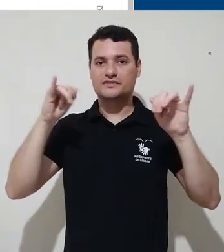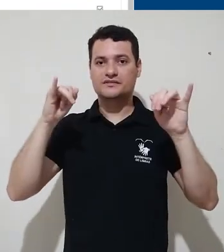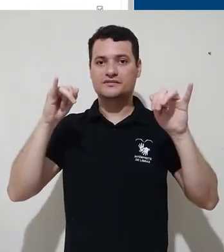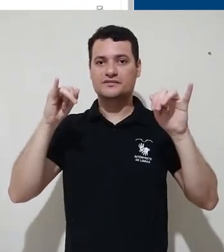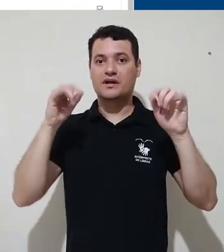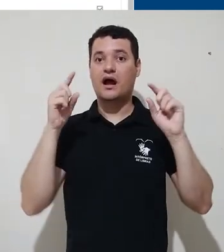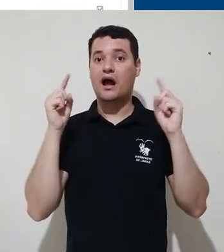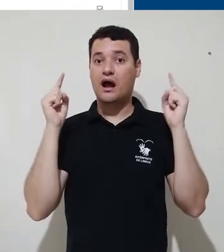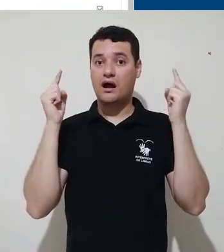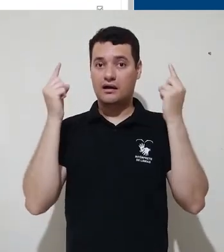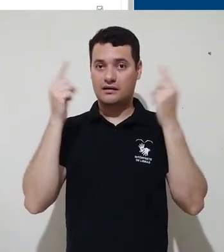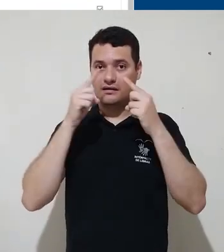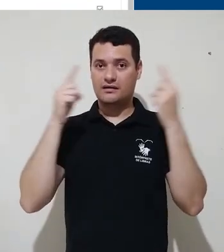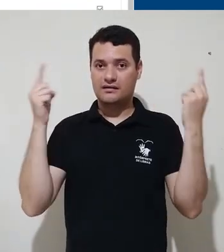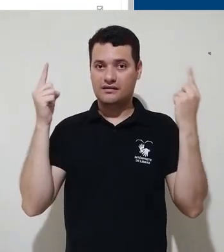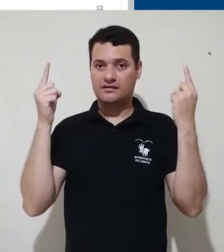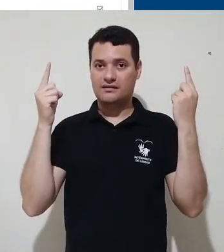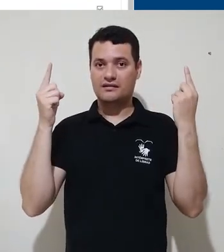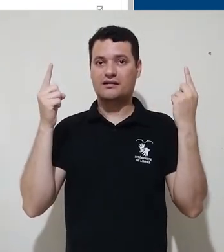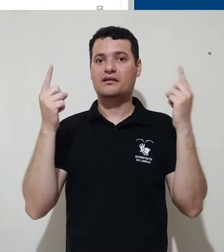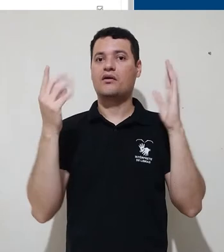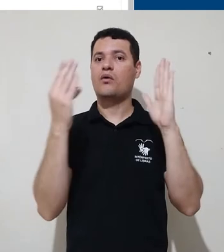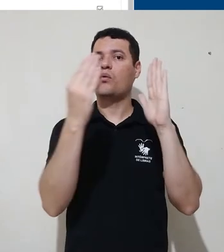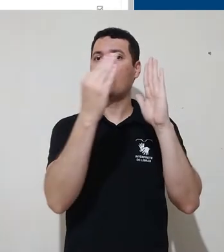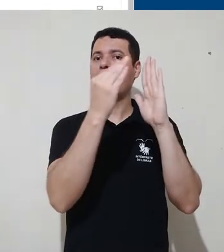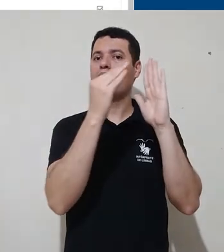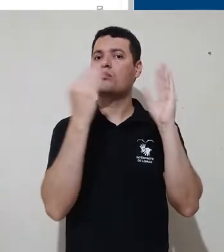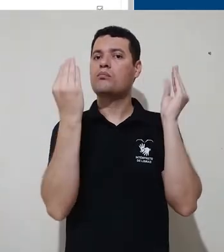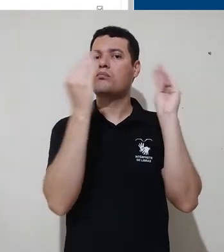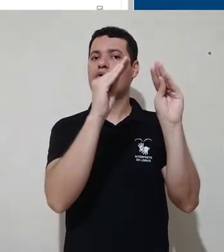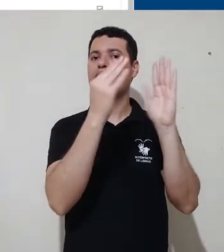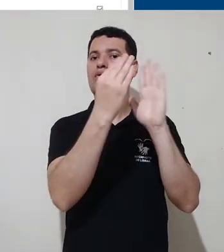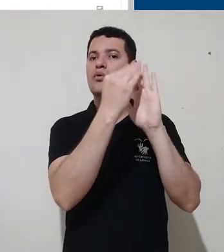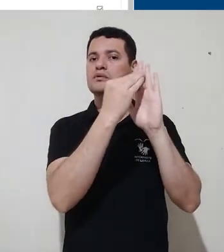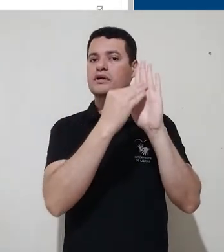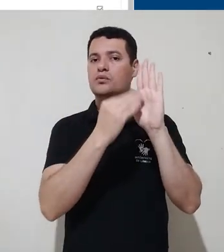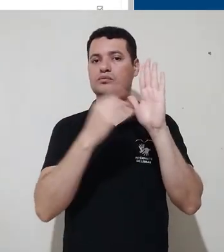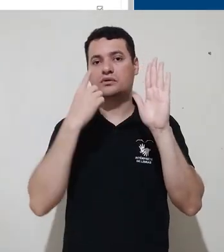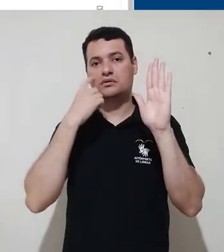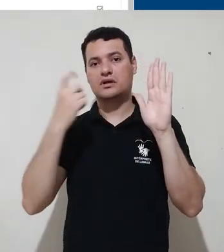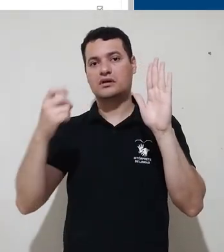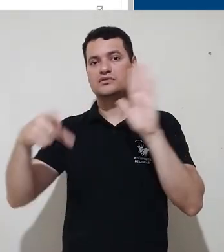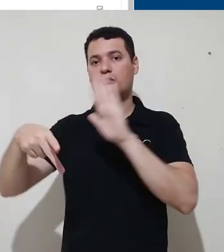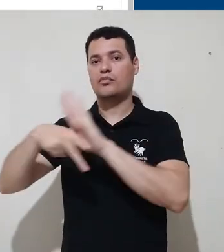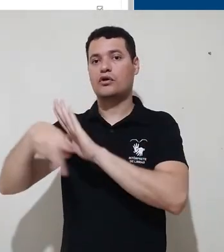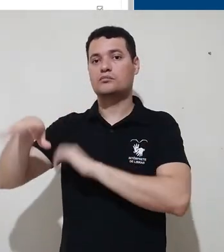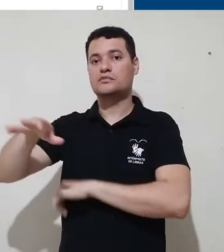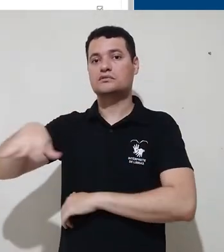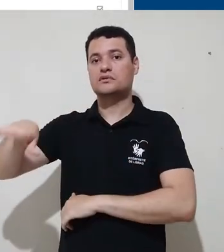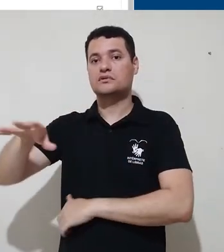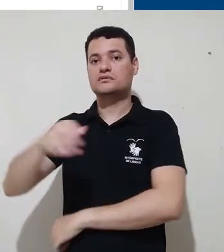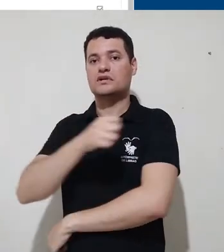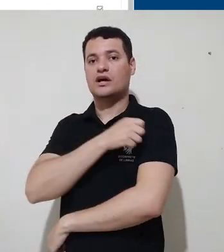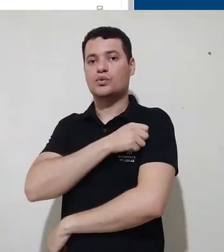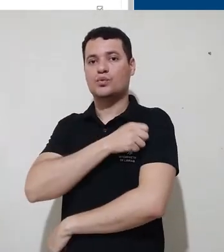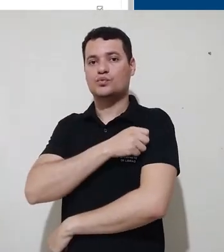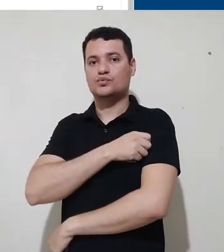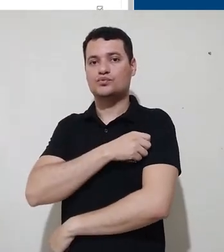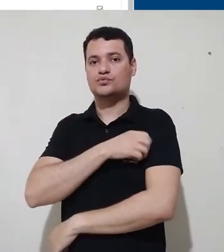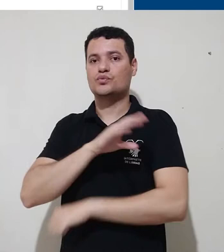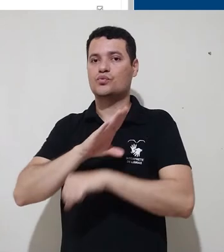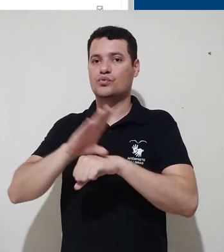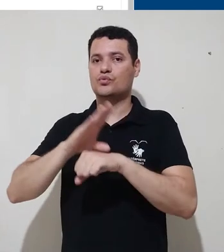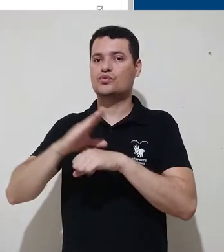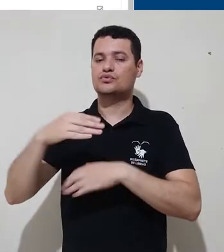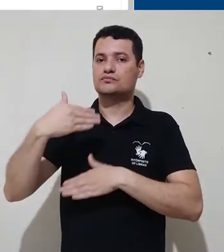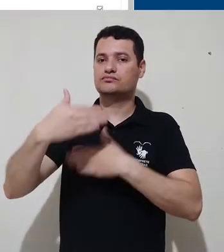Nessa sessão, devem ser inseridos conteúdos que serão de interesse dos alunos durante o decorrer de todo